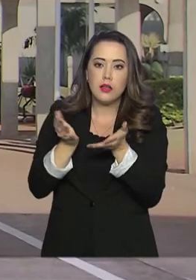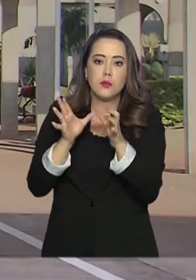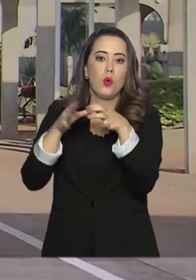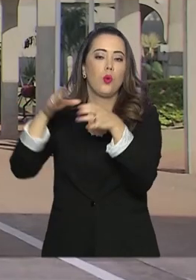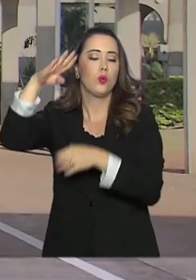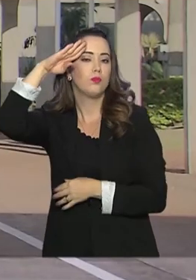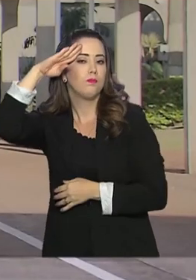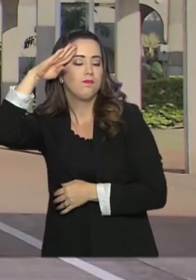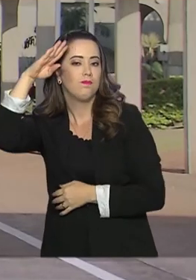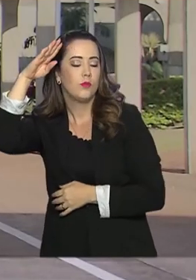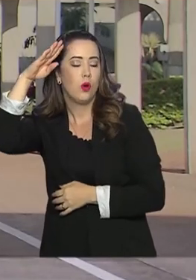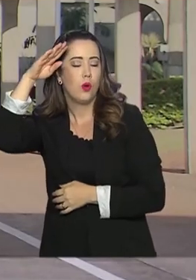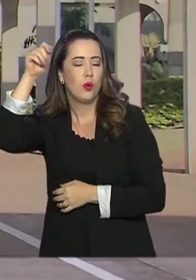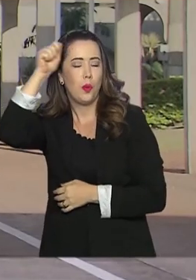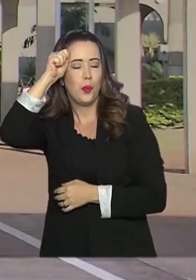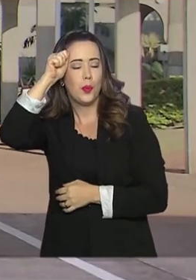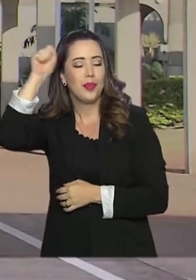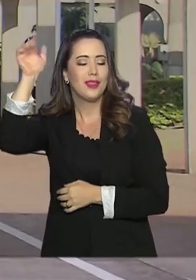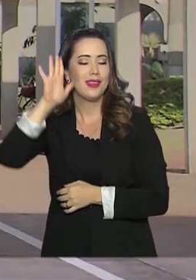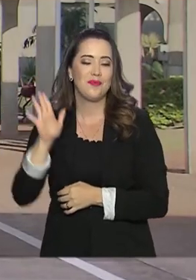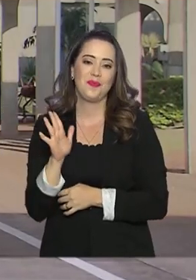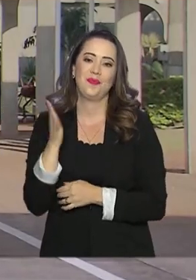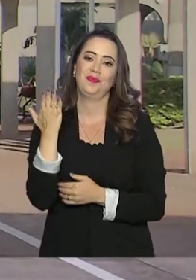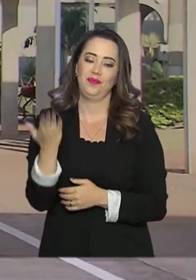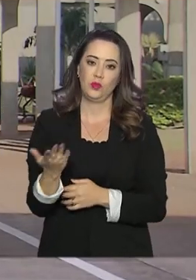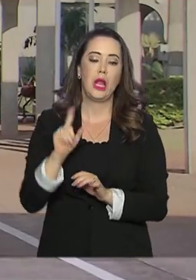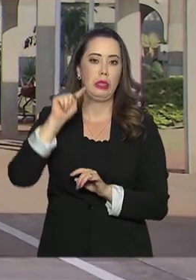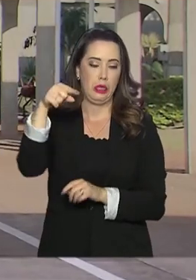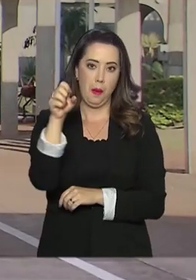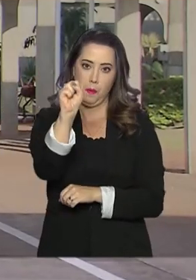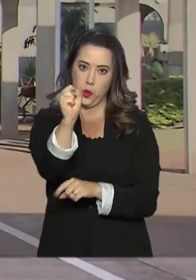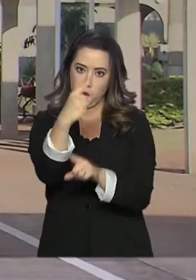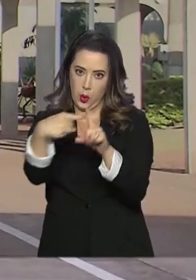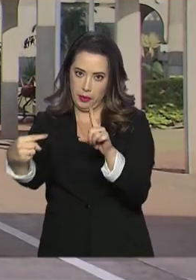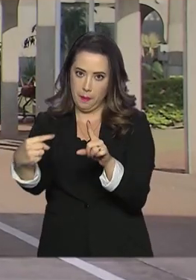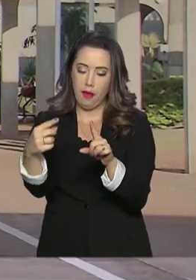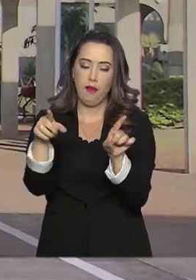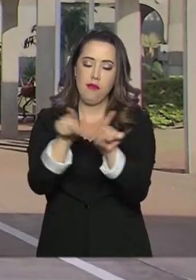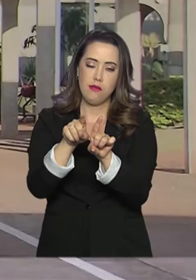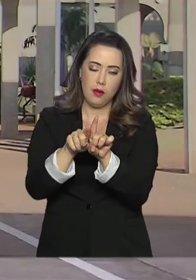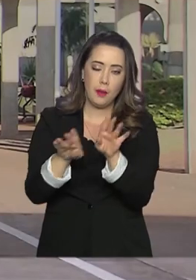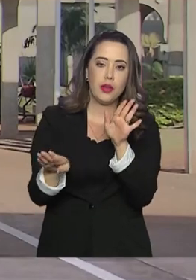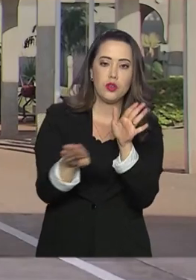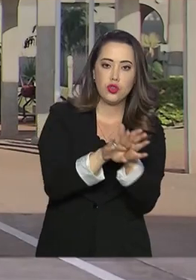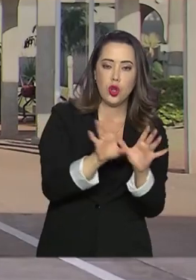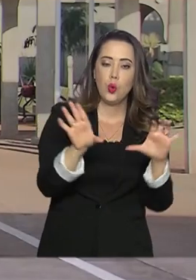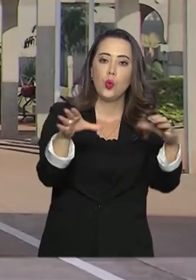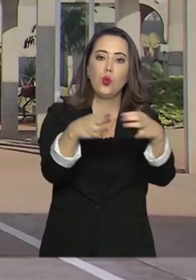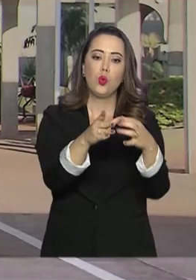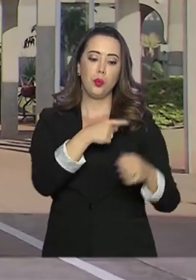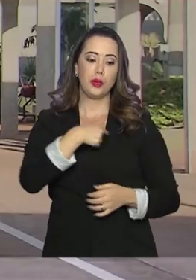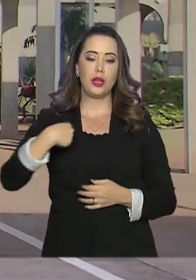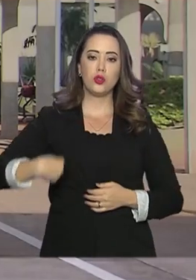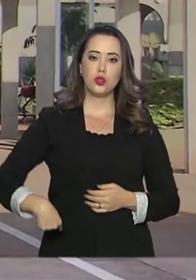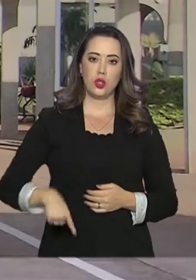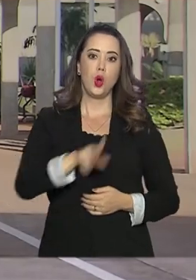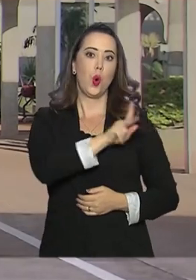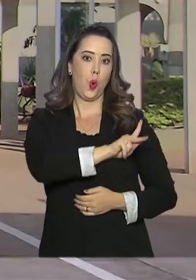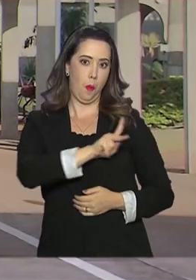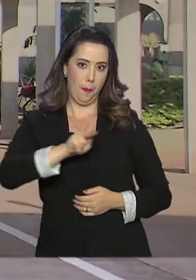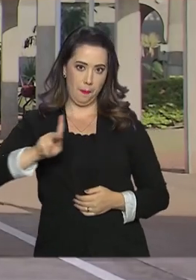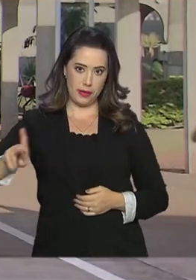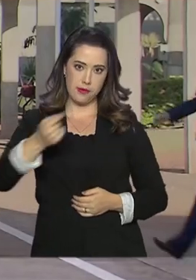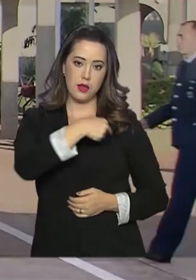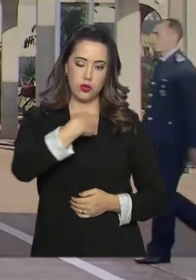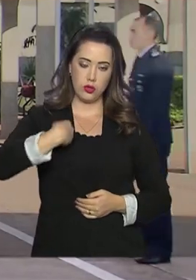aqui na pista da Base Aérea. Logo mais à noite, por volta das 8h30, é prevista a chegada da delegação chinesa, inclusive com o presidente Xi